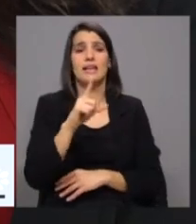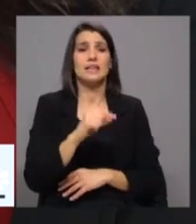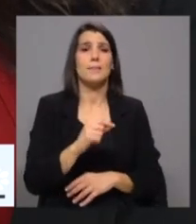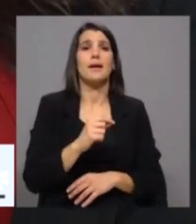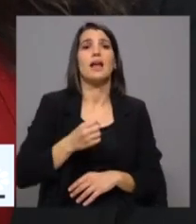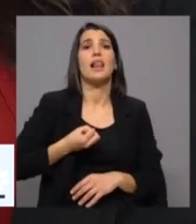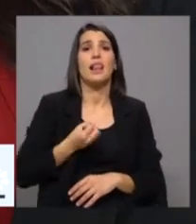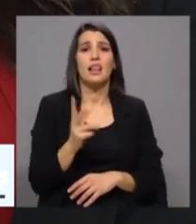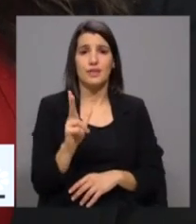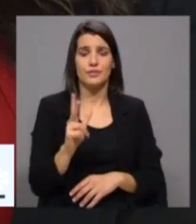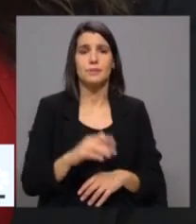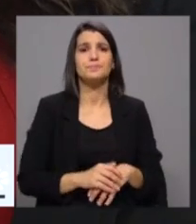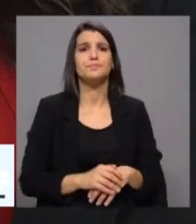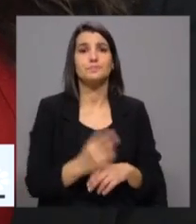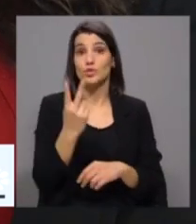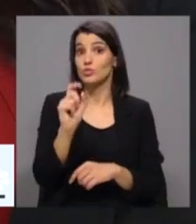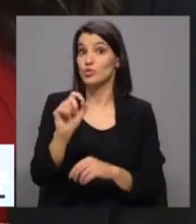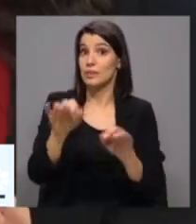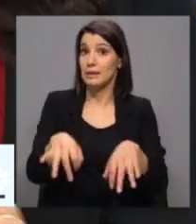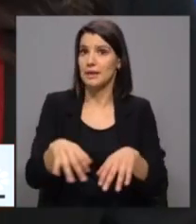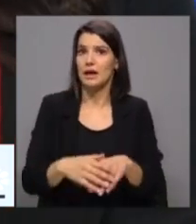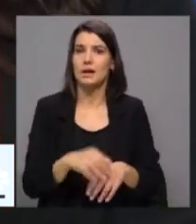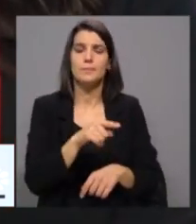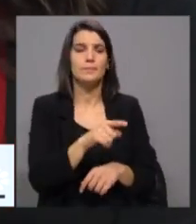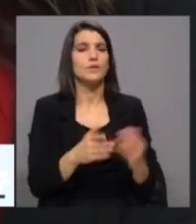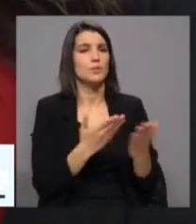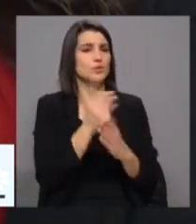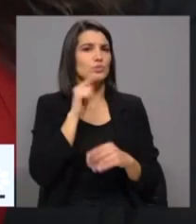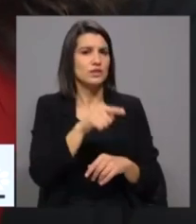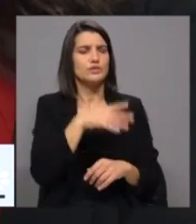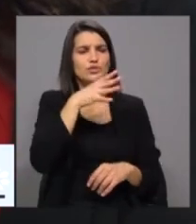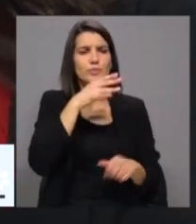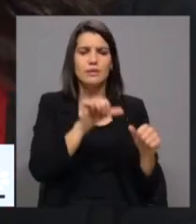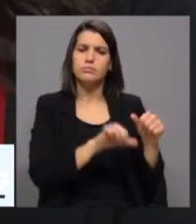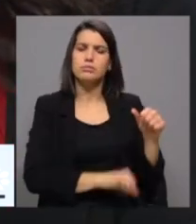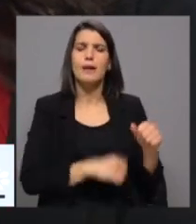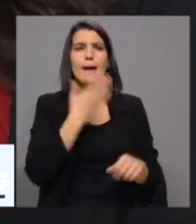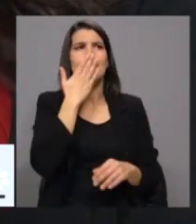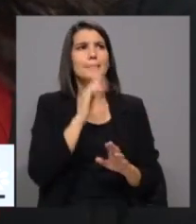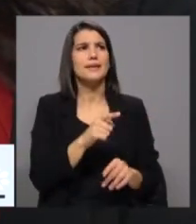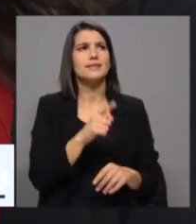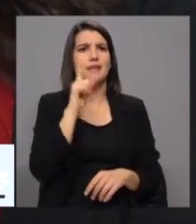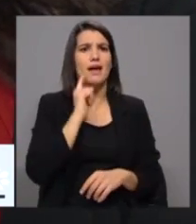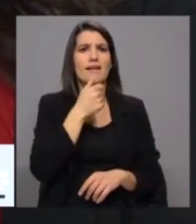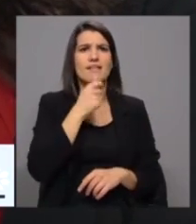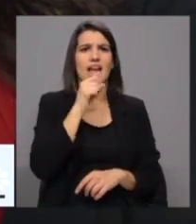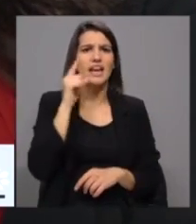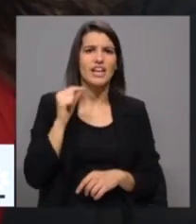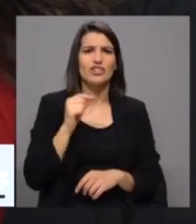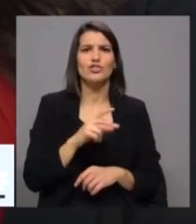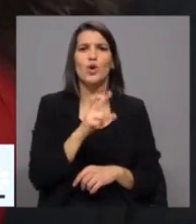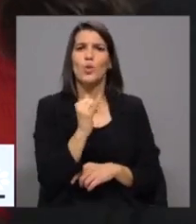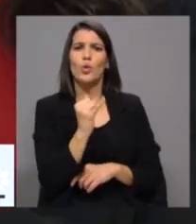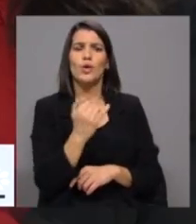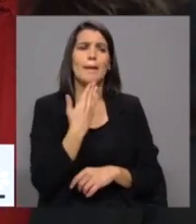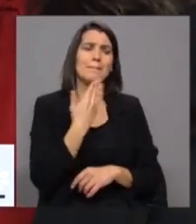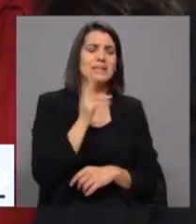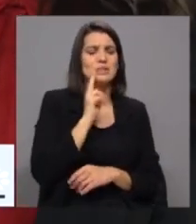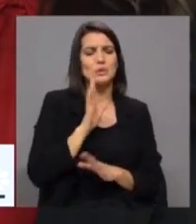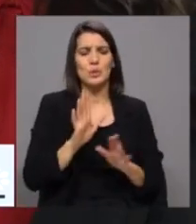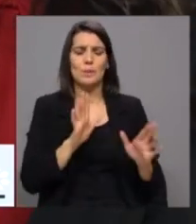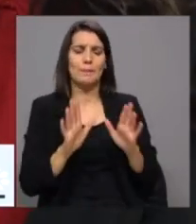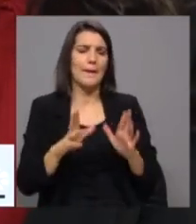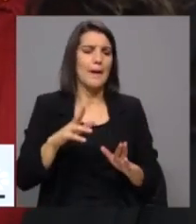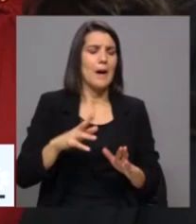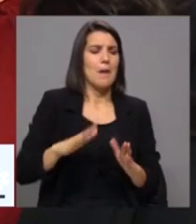para terminar. Quando é explicada... Mas eu acho que esta é uma proposta importante. Ela, quando é explicada, parece que tanto a Inês como o Rui, enfim, pedem um pouco de desculpa pela proposta, dizem